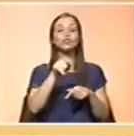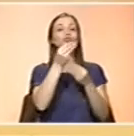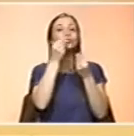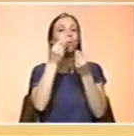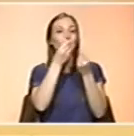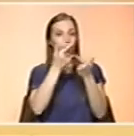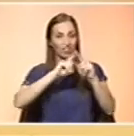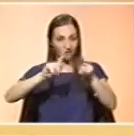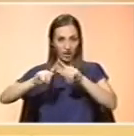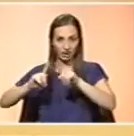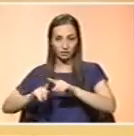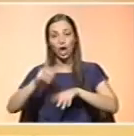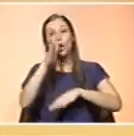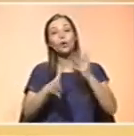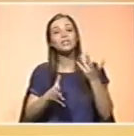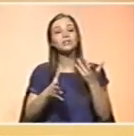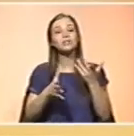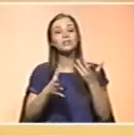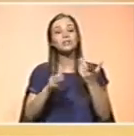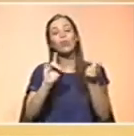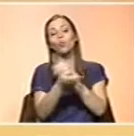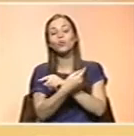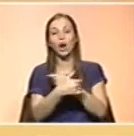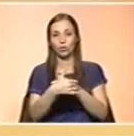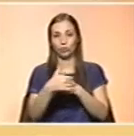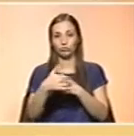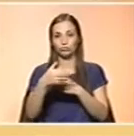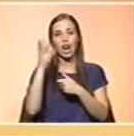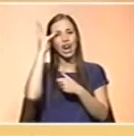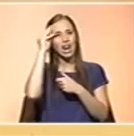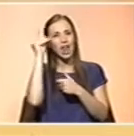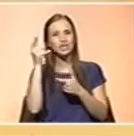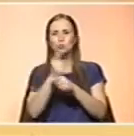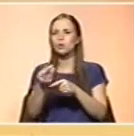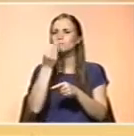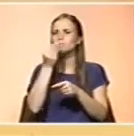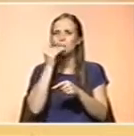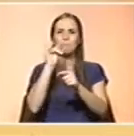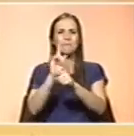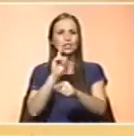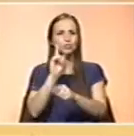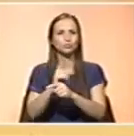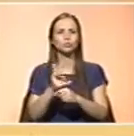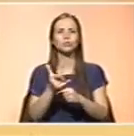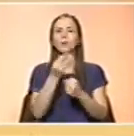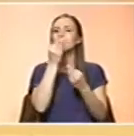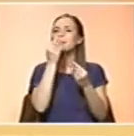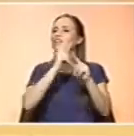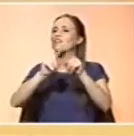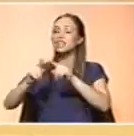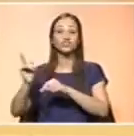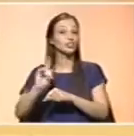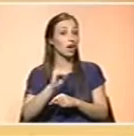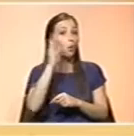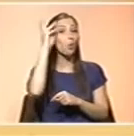ao contrário do que acontece com os lactentes, que são alimentados com fórmula, de uma maneira monótona, sabe-se sempre ao mesmo, não são testados em paladares diferentes. O